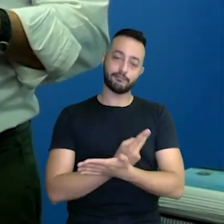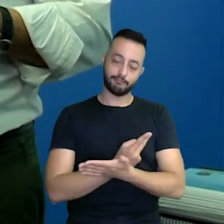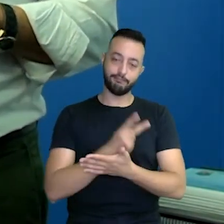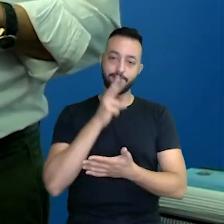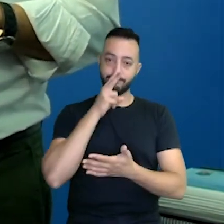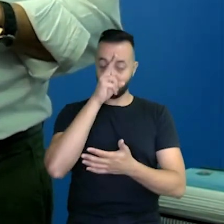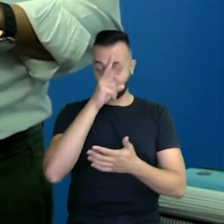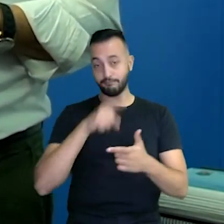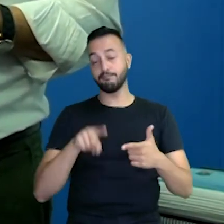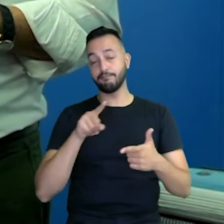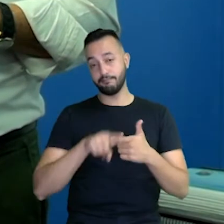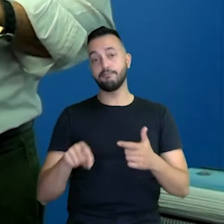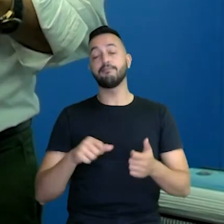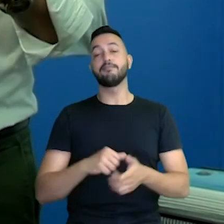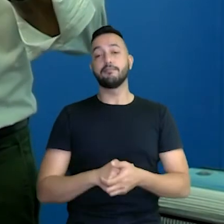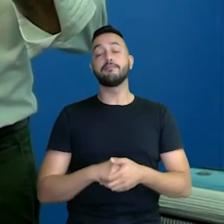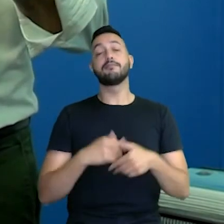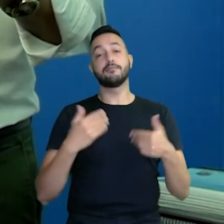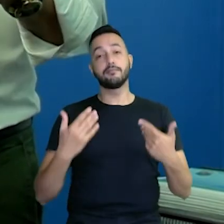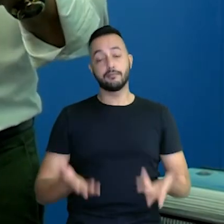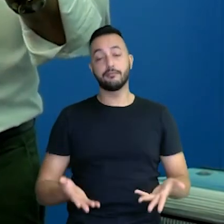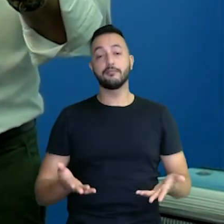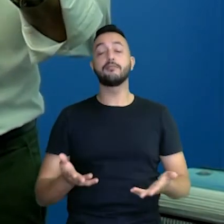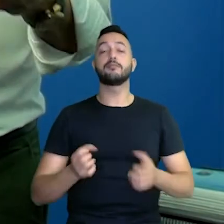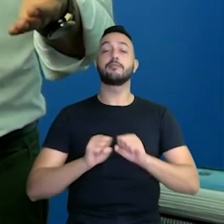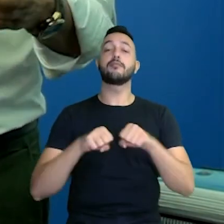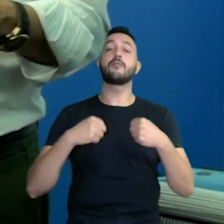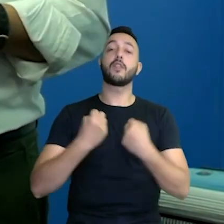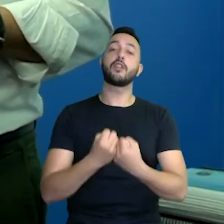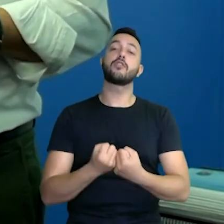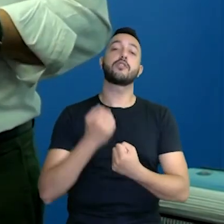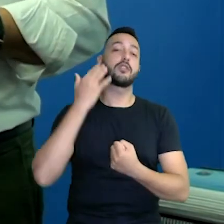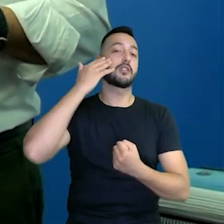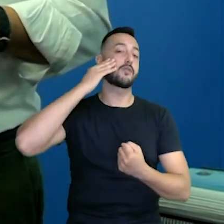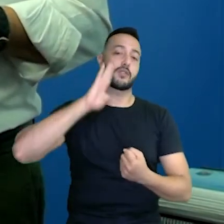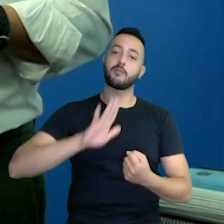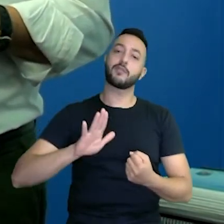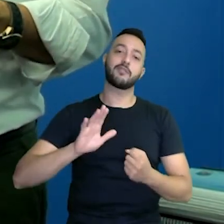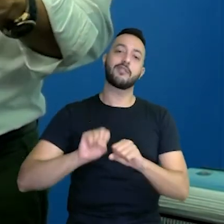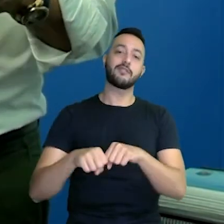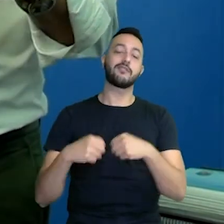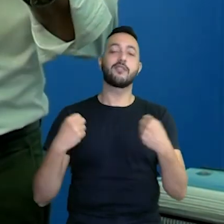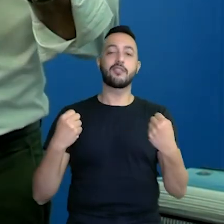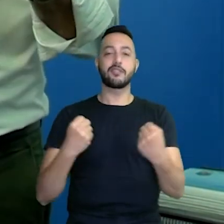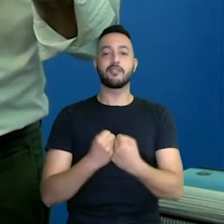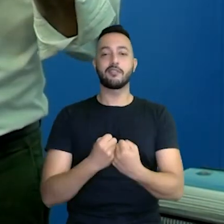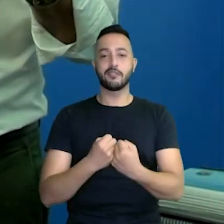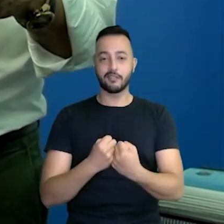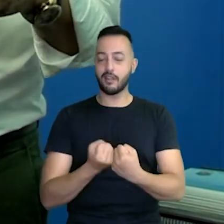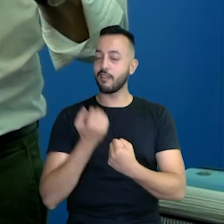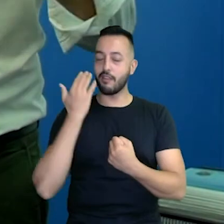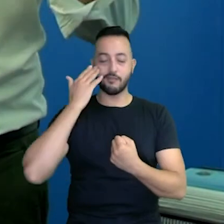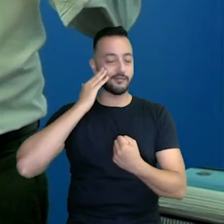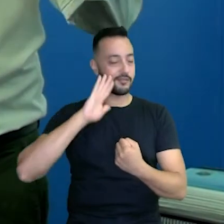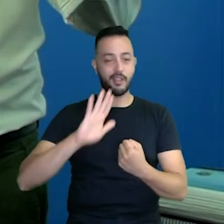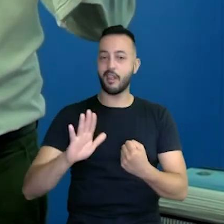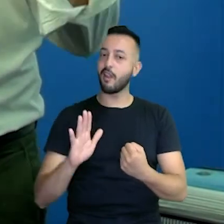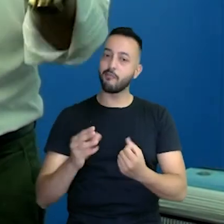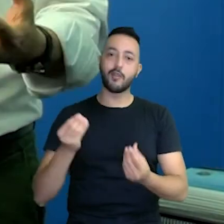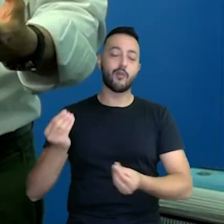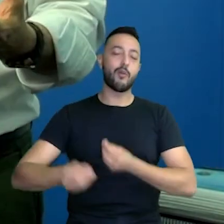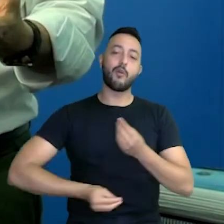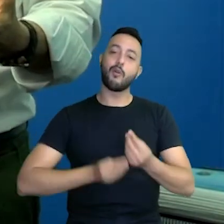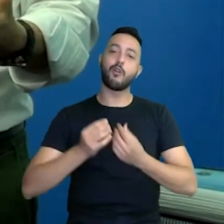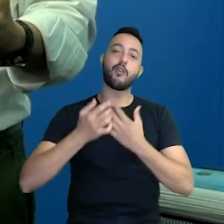problema muito grande no funcionamento, então a sociedade não sabe, a sociedade não sabe o